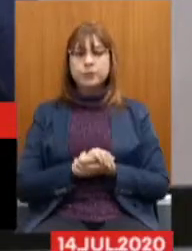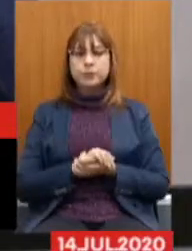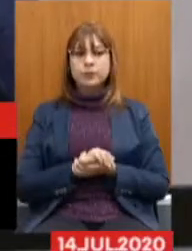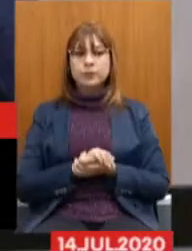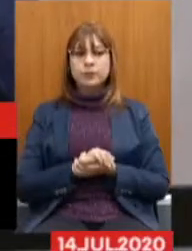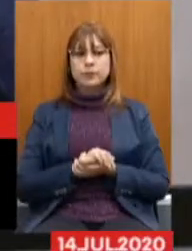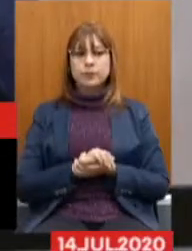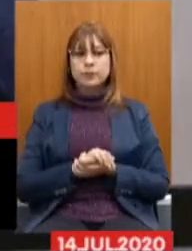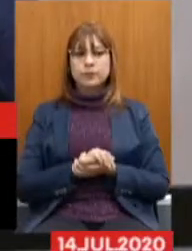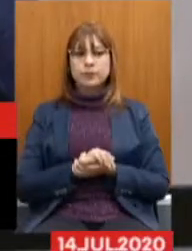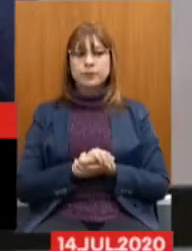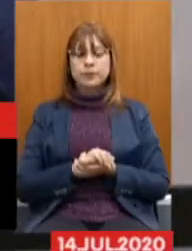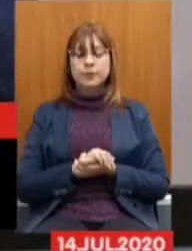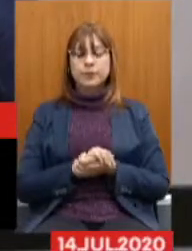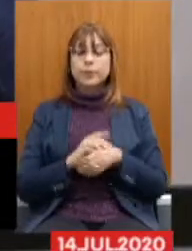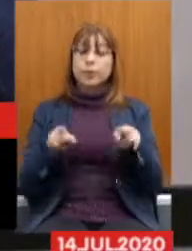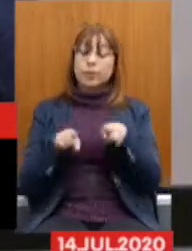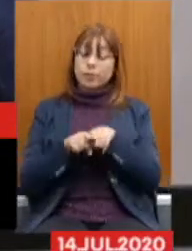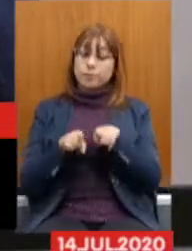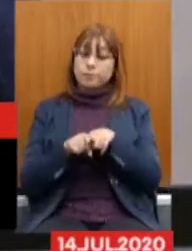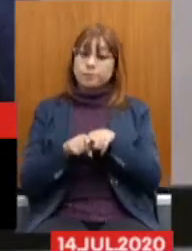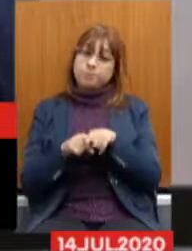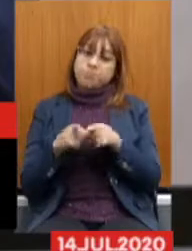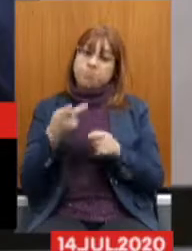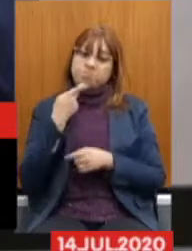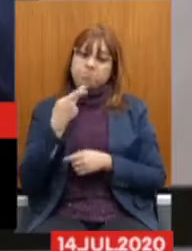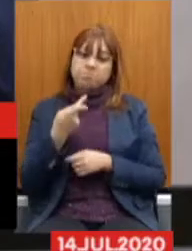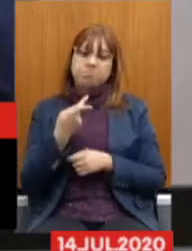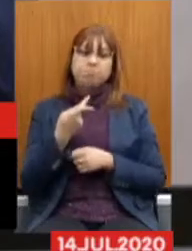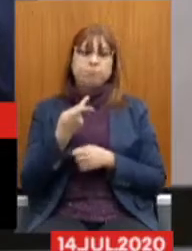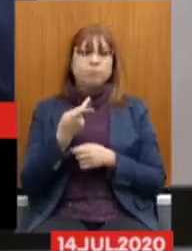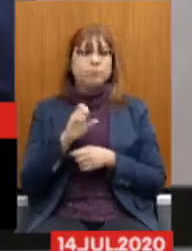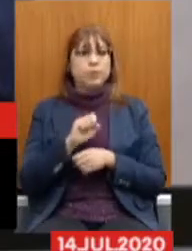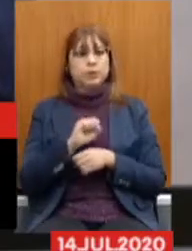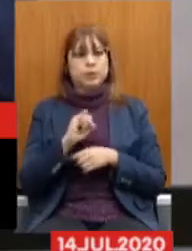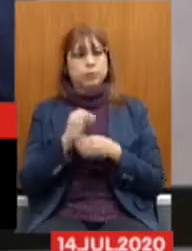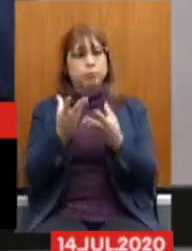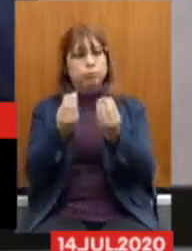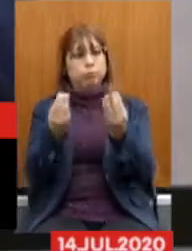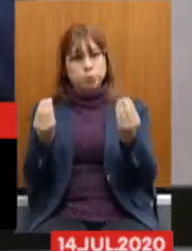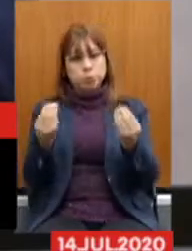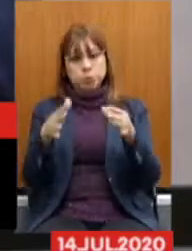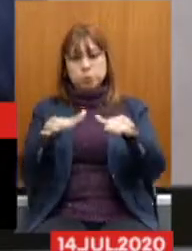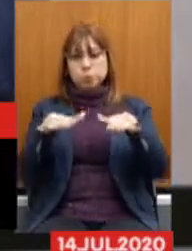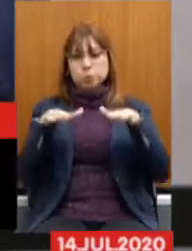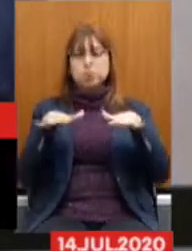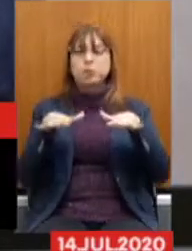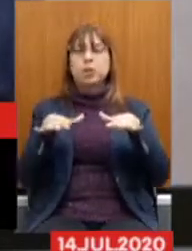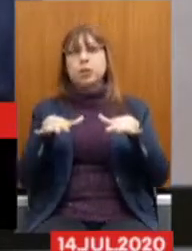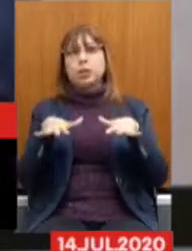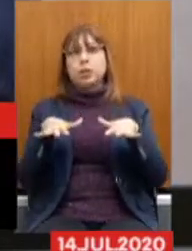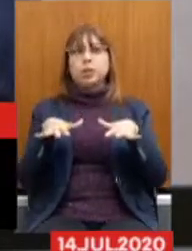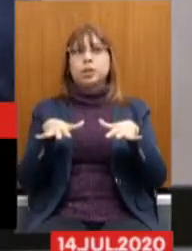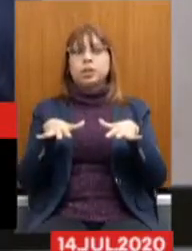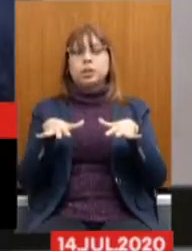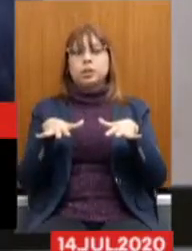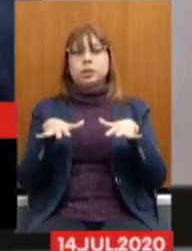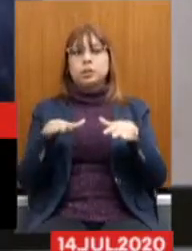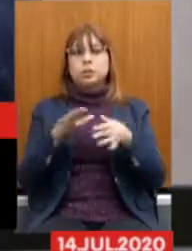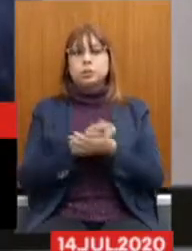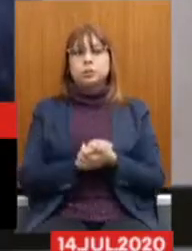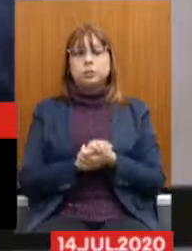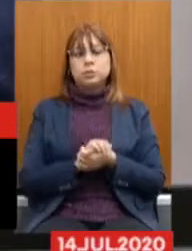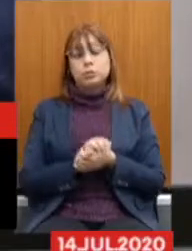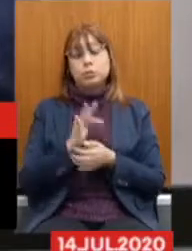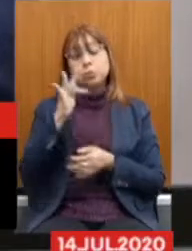Eu falo também que a casa cheia, ela pode mudar um voto